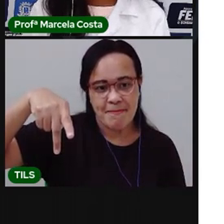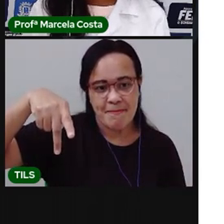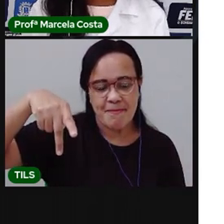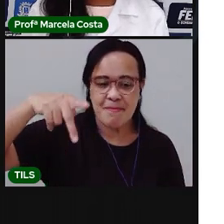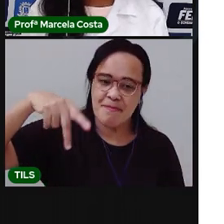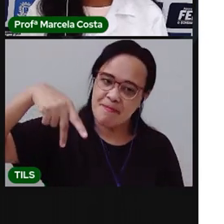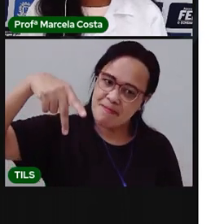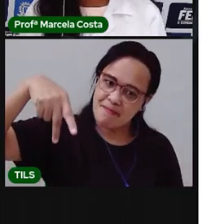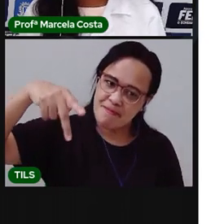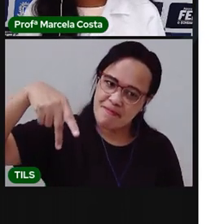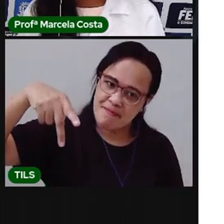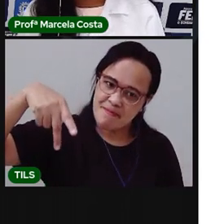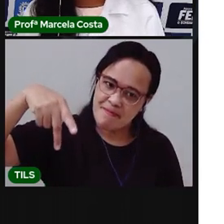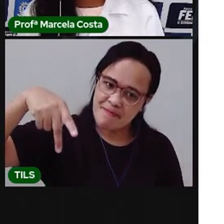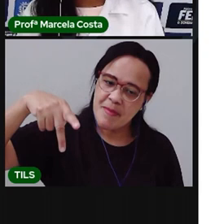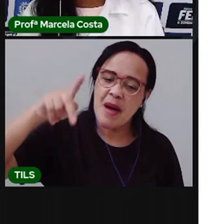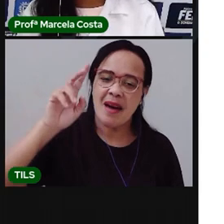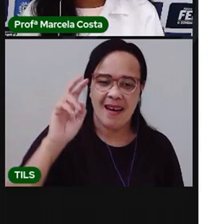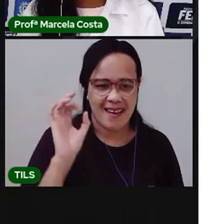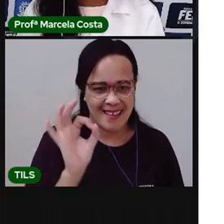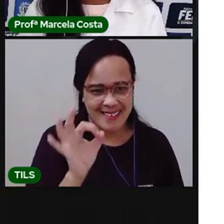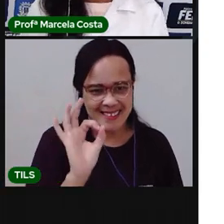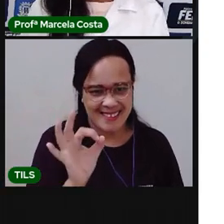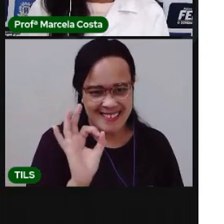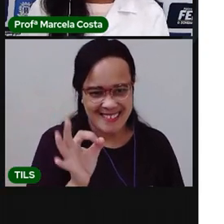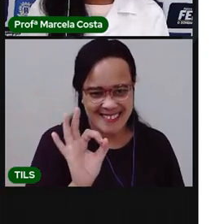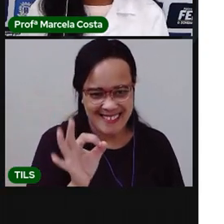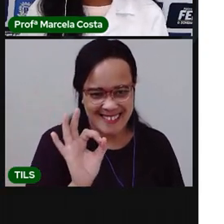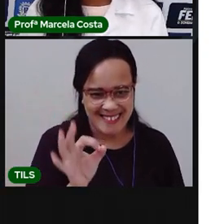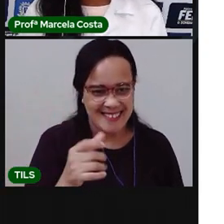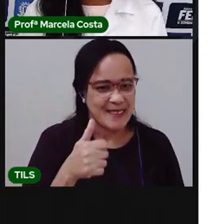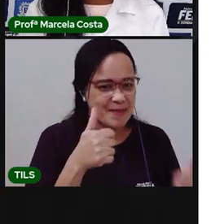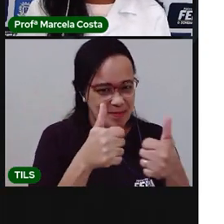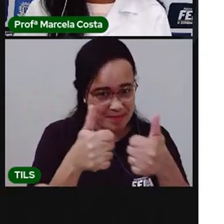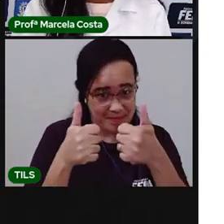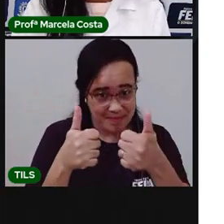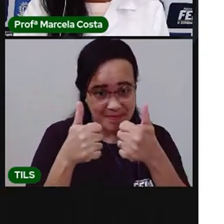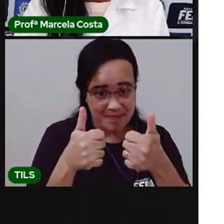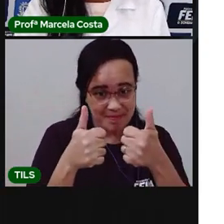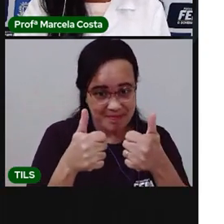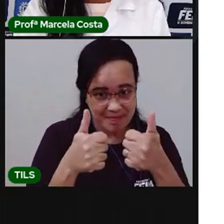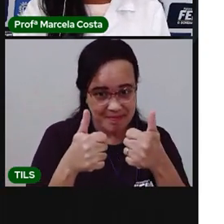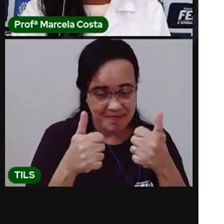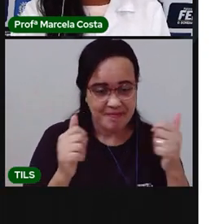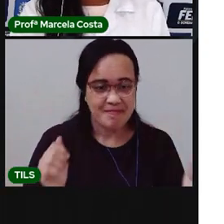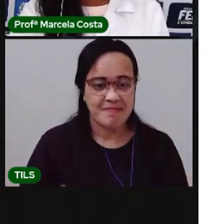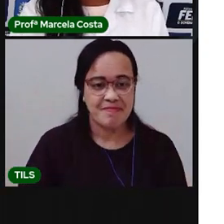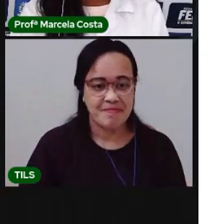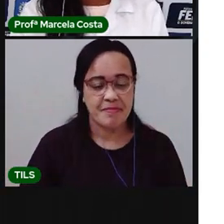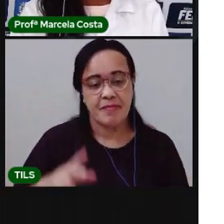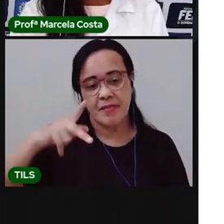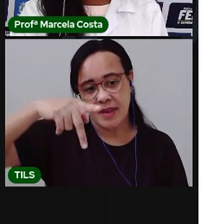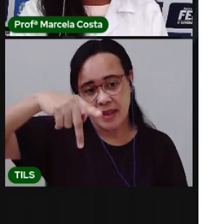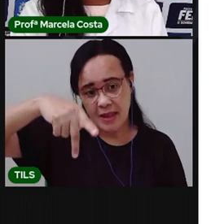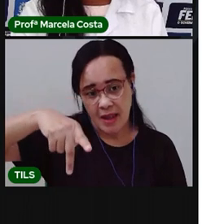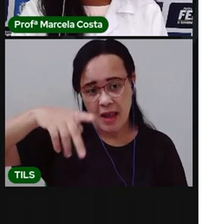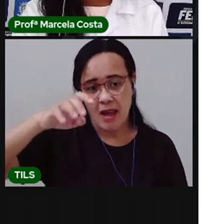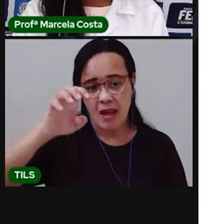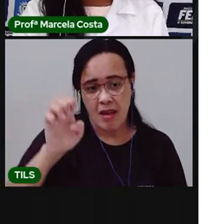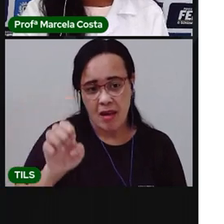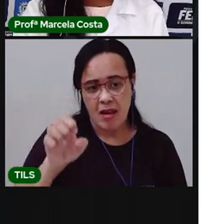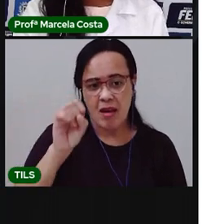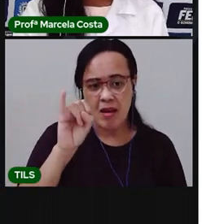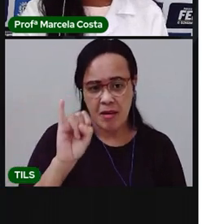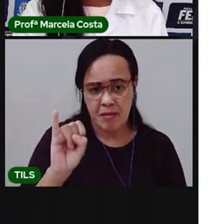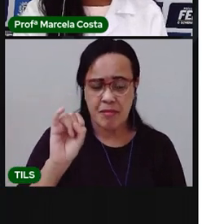Quem disse letra P acertou. Muito bem. E peixinho termina com